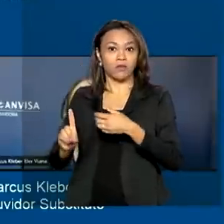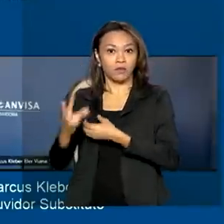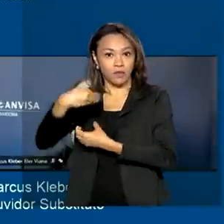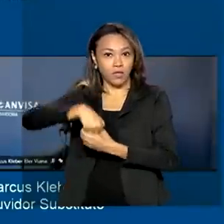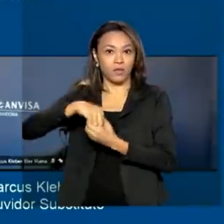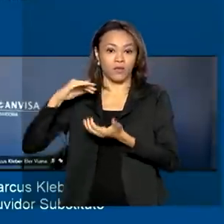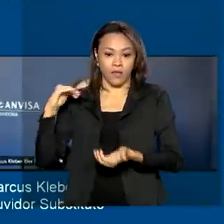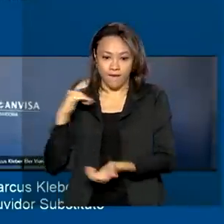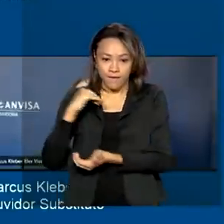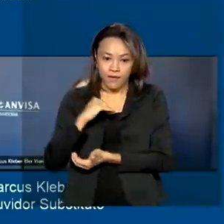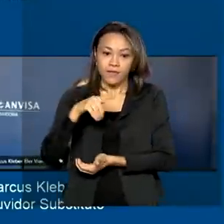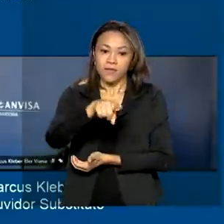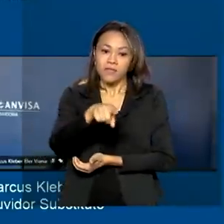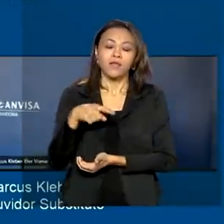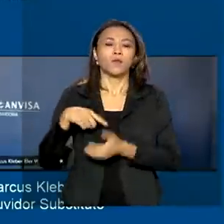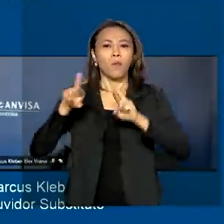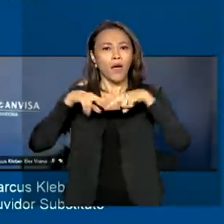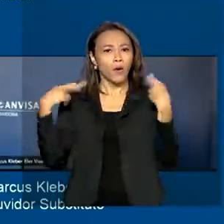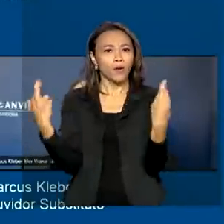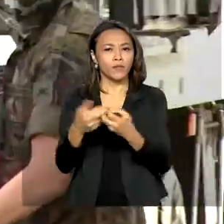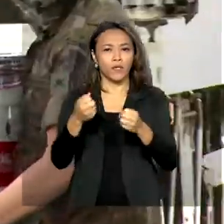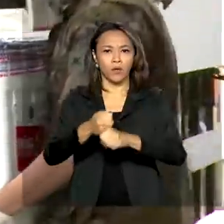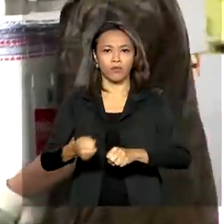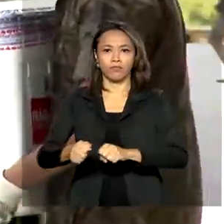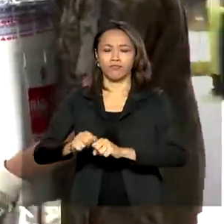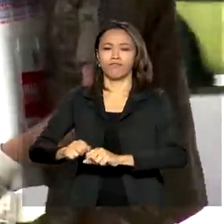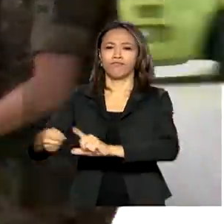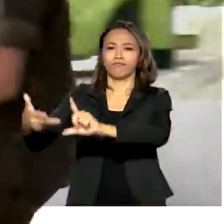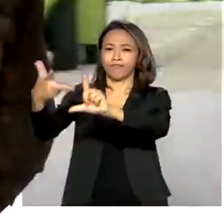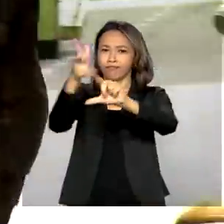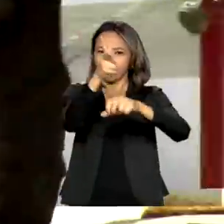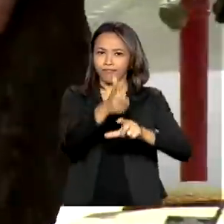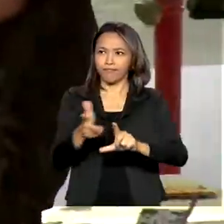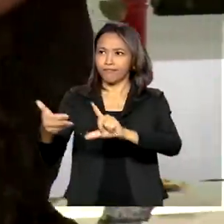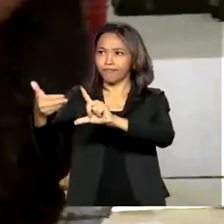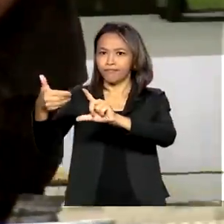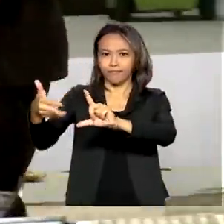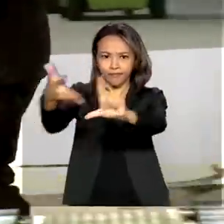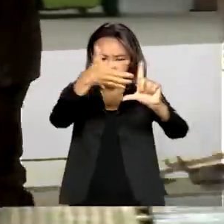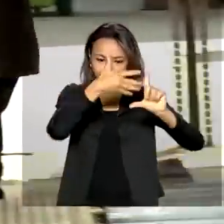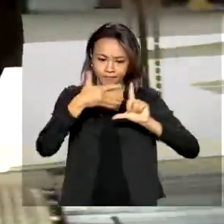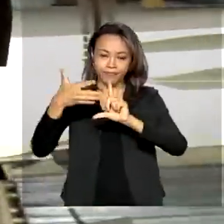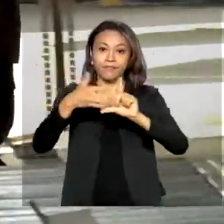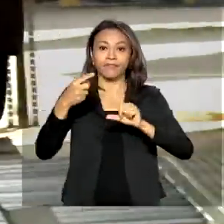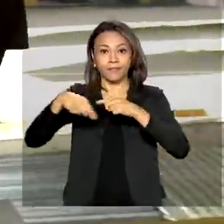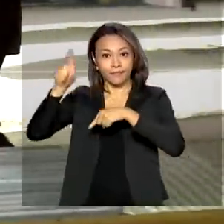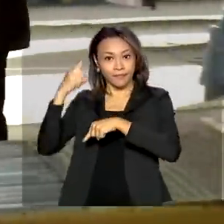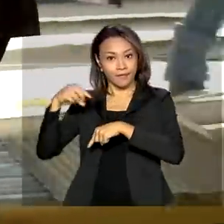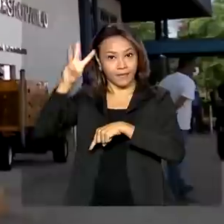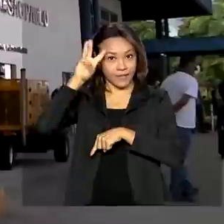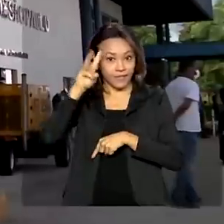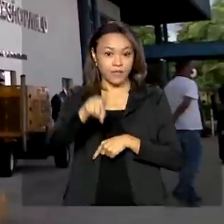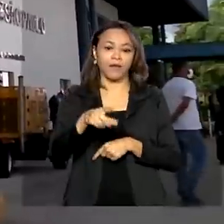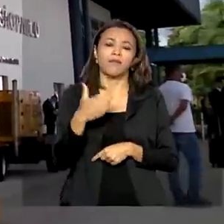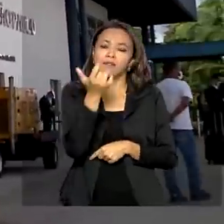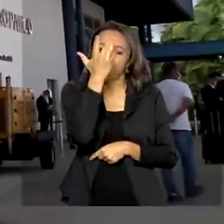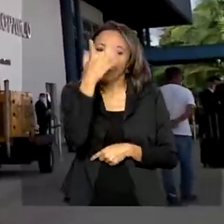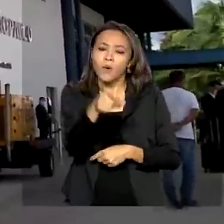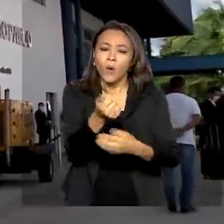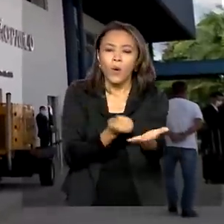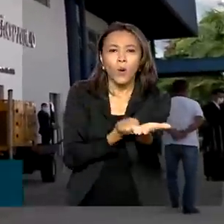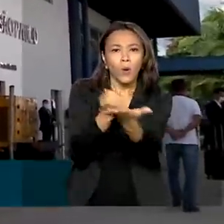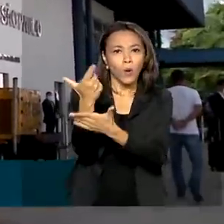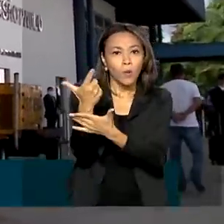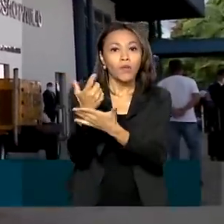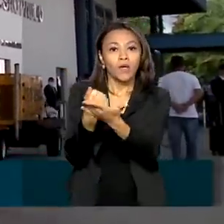em reunião online nesta terça-feira. A medida vai facilitar a importação dos imunizantes adquiridos pelo